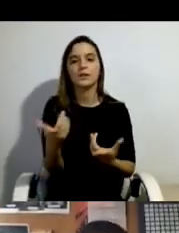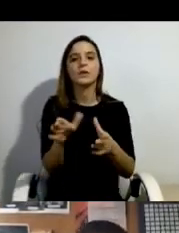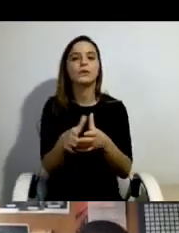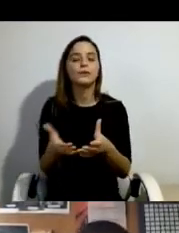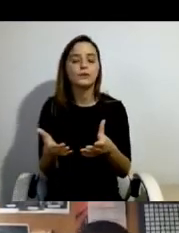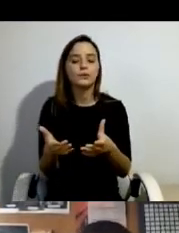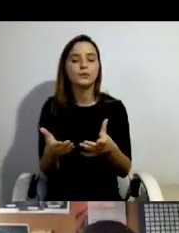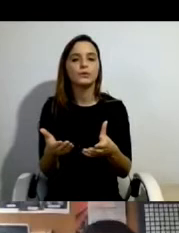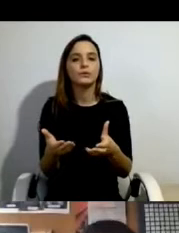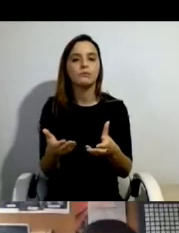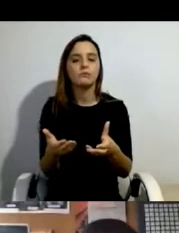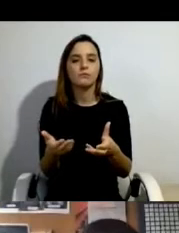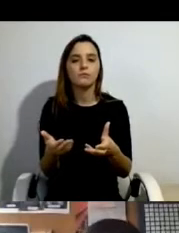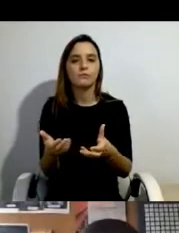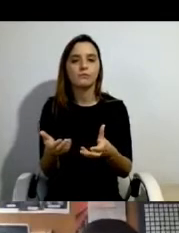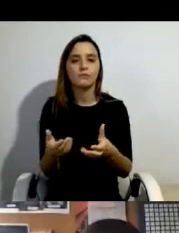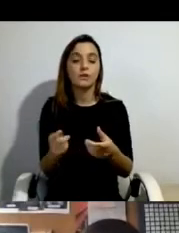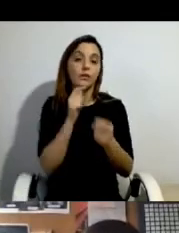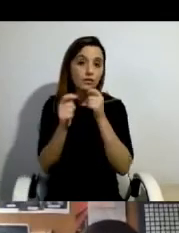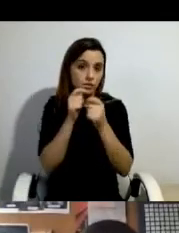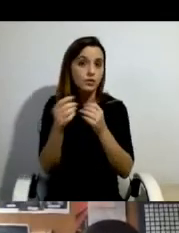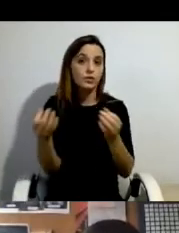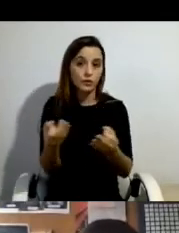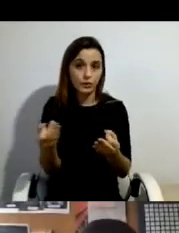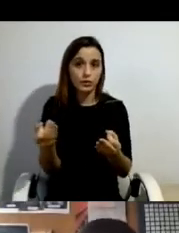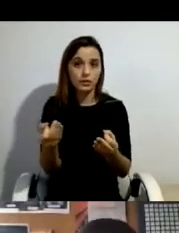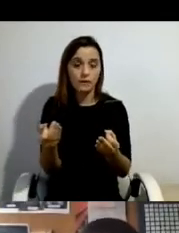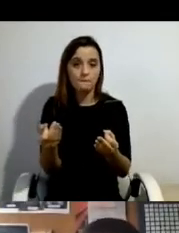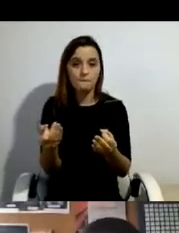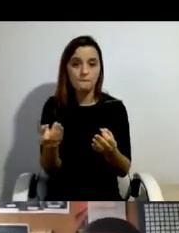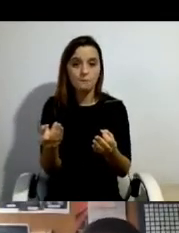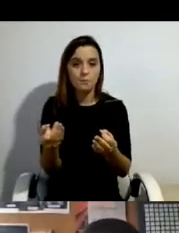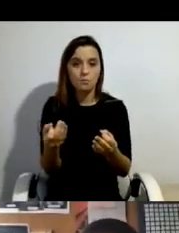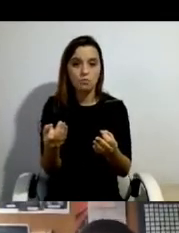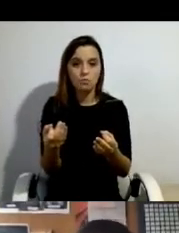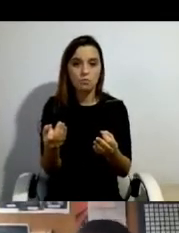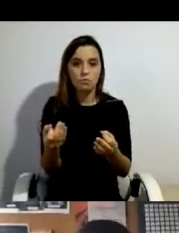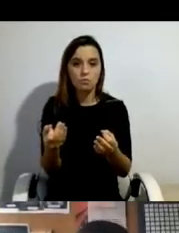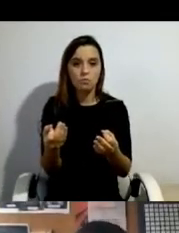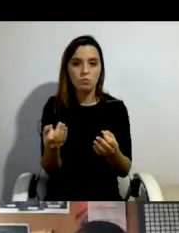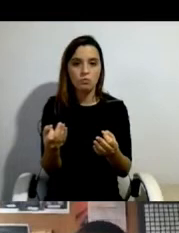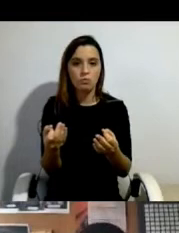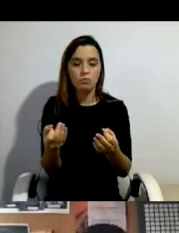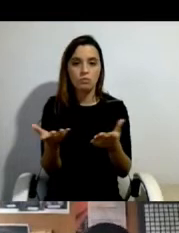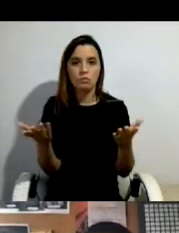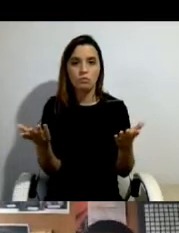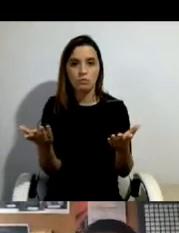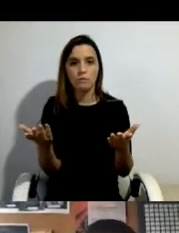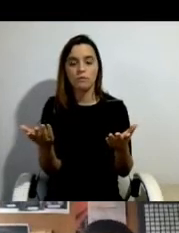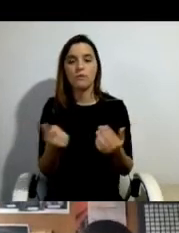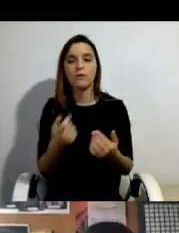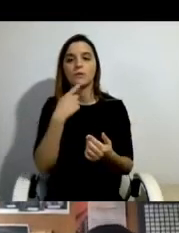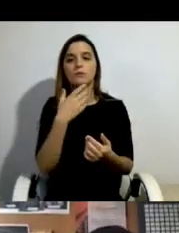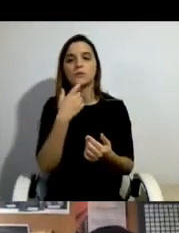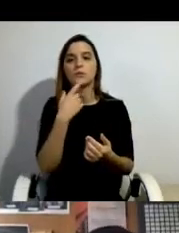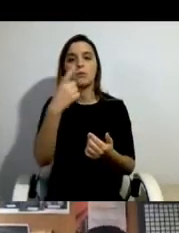que realizámos com os controles do projeto, vão nos interrogar especificamente sobre o